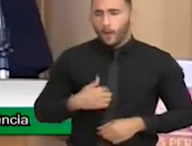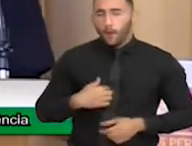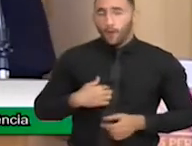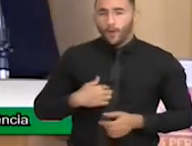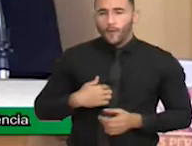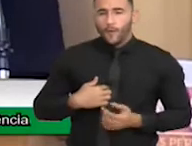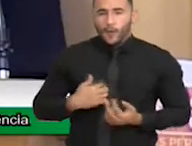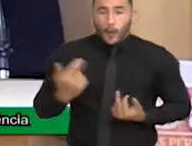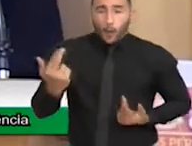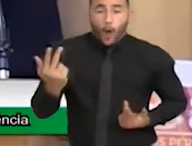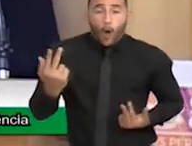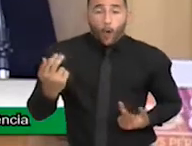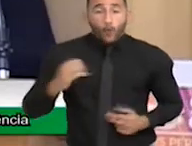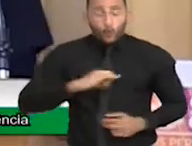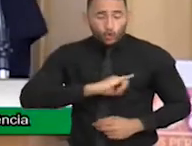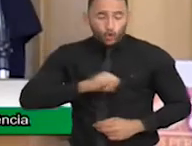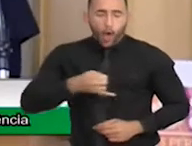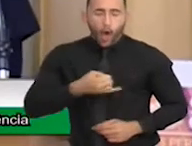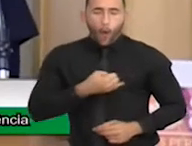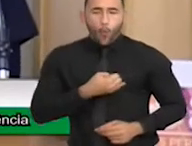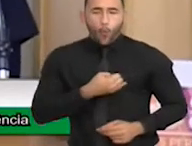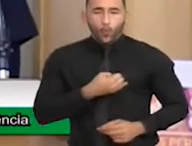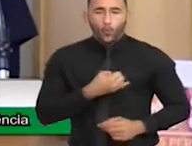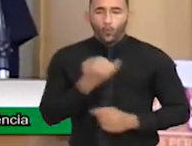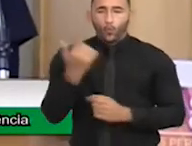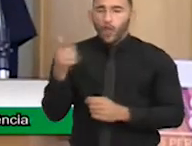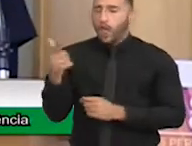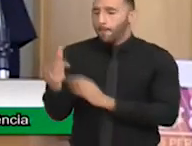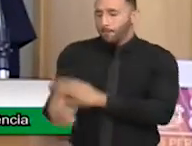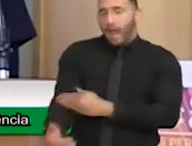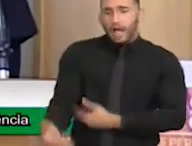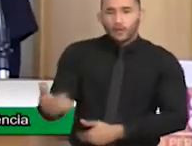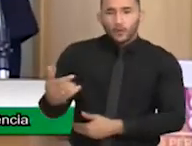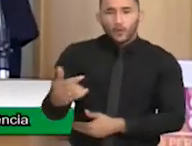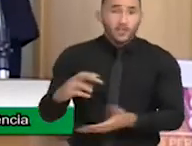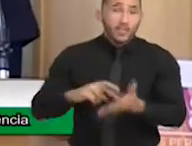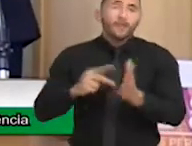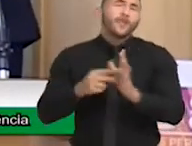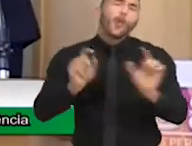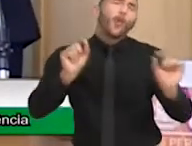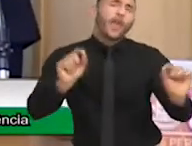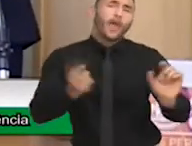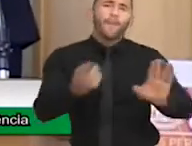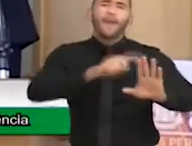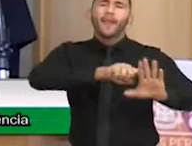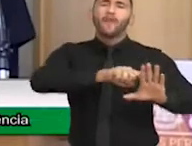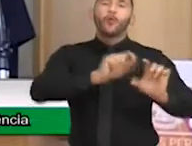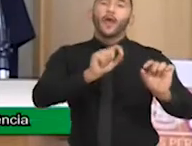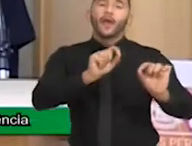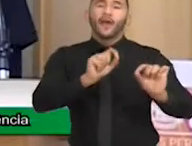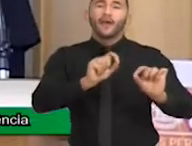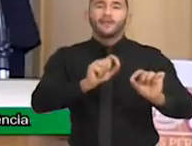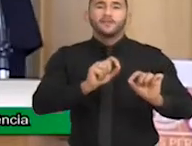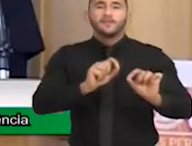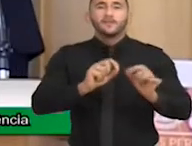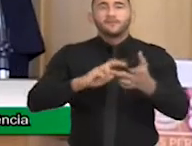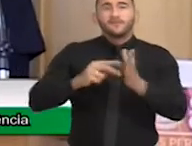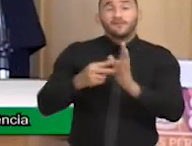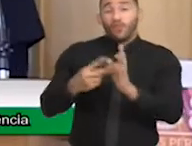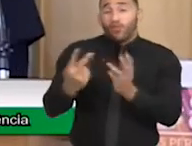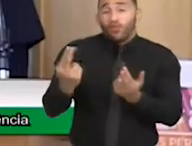o deficiente é incapaz. Essa ideia de capacitismo